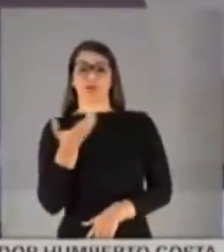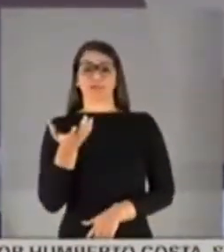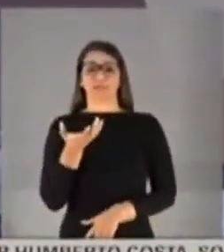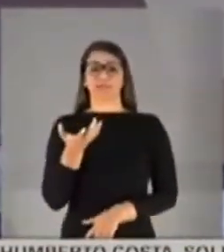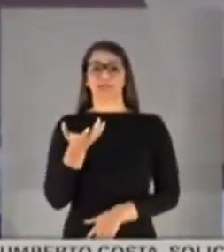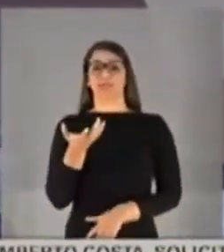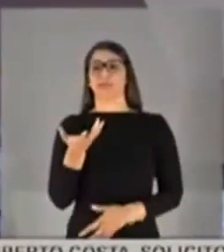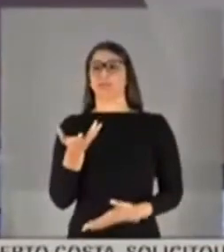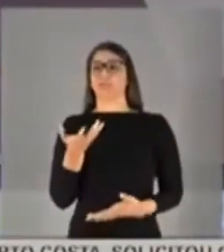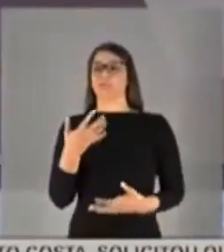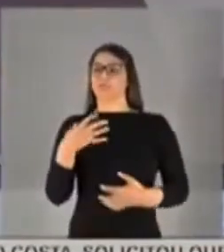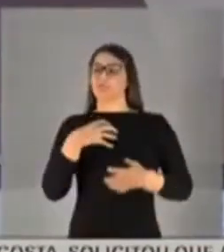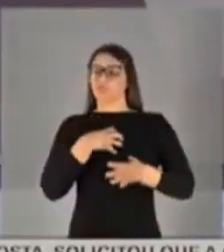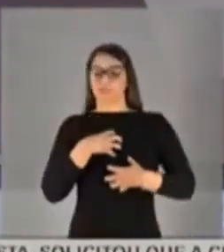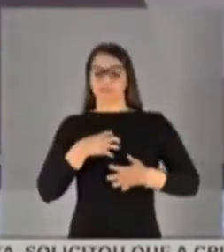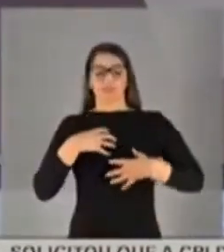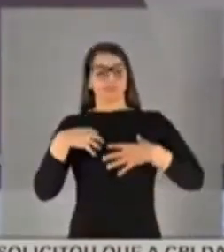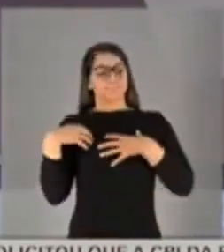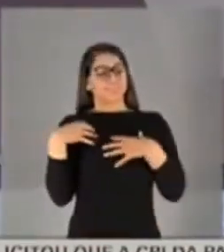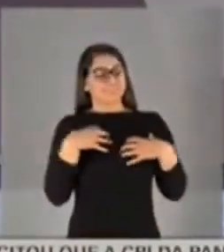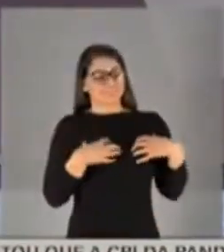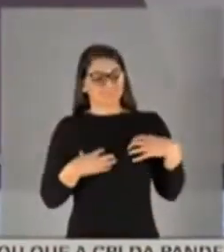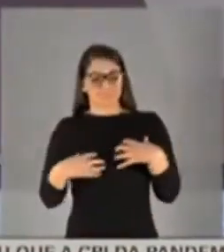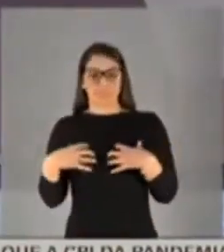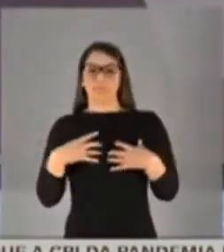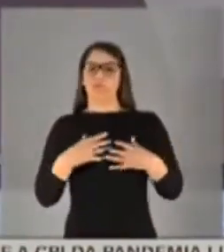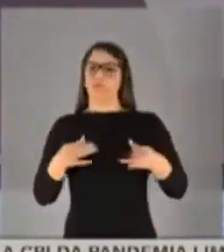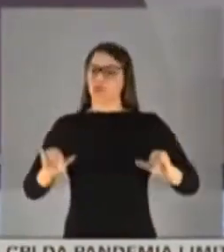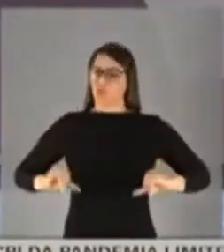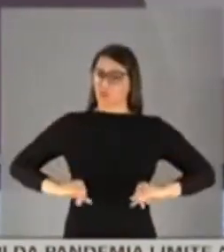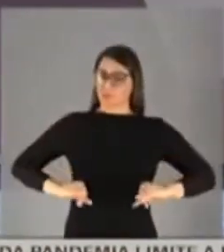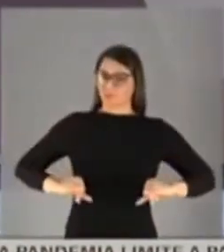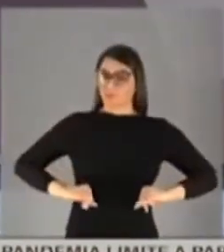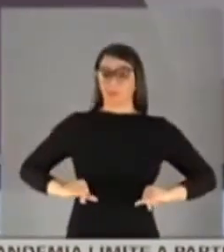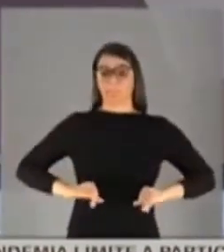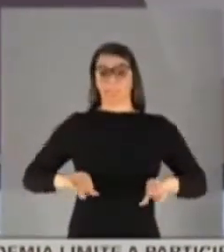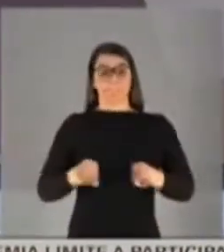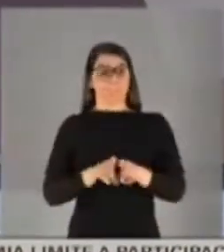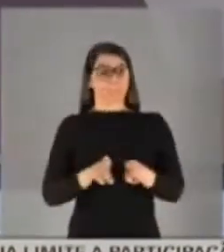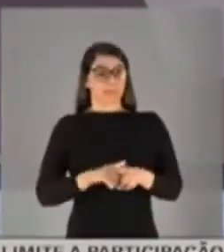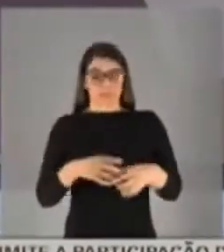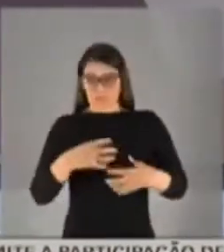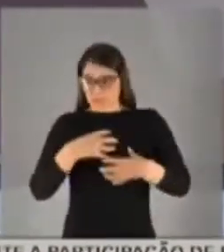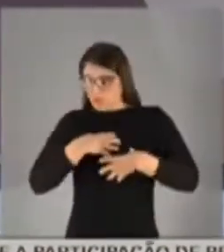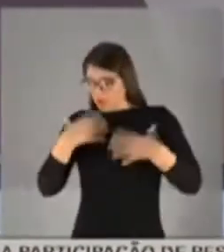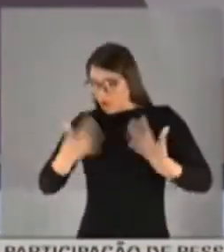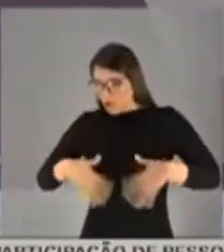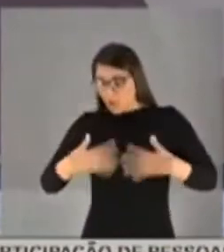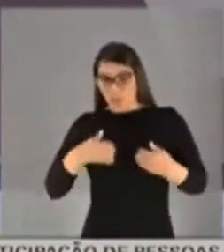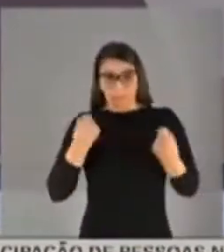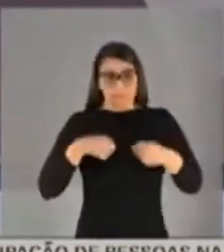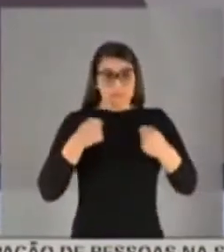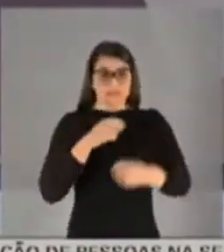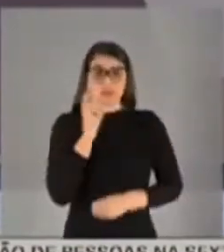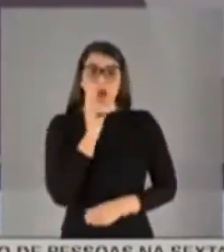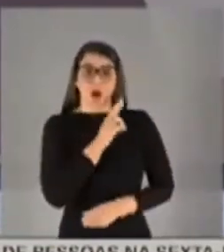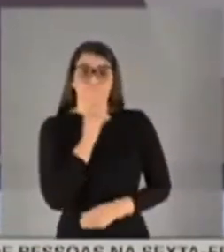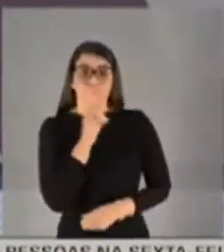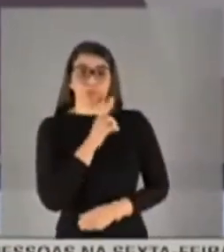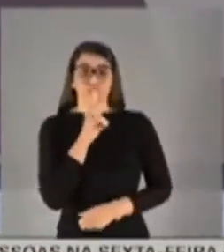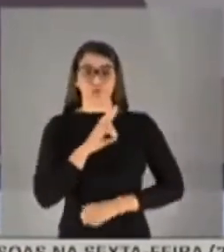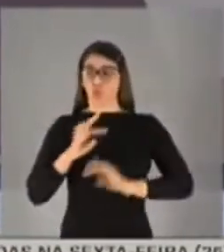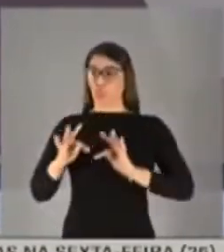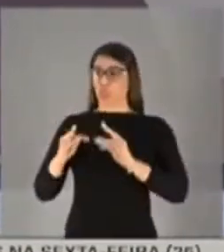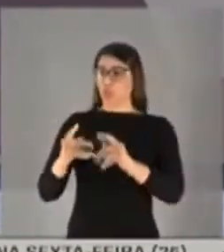movidas por um sentimento, além da angústia, além da dor, também do sentimento de urgência, porque era preciso que todas e